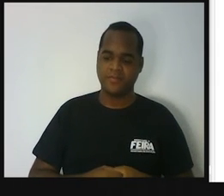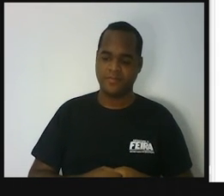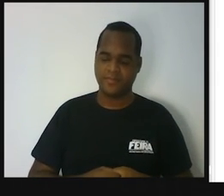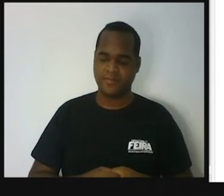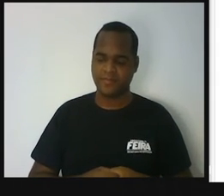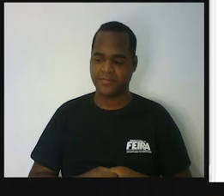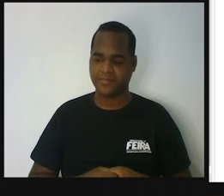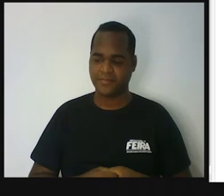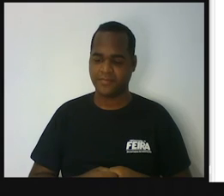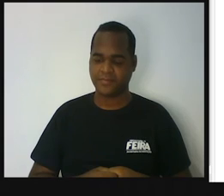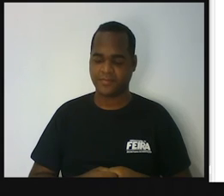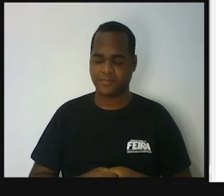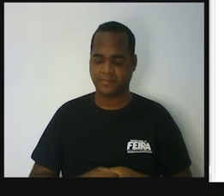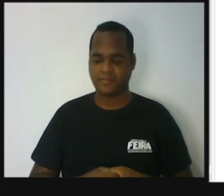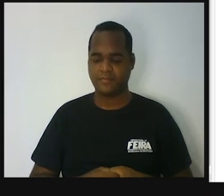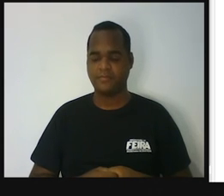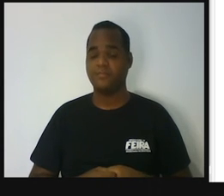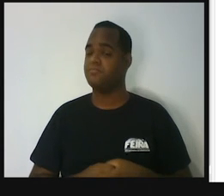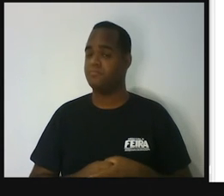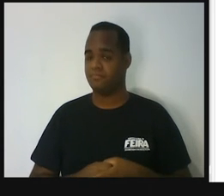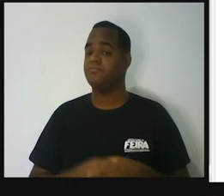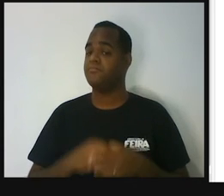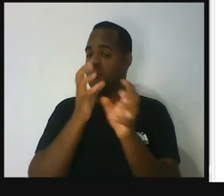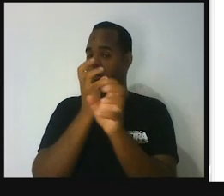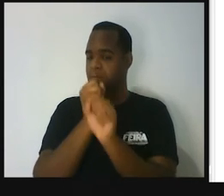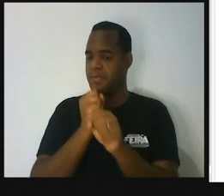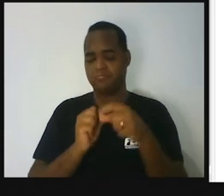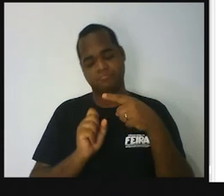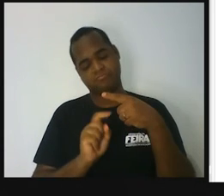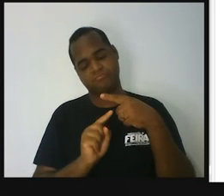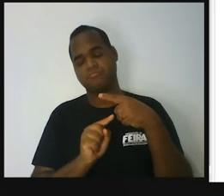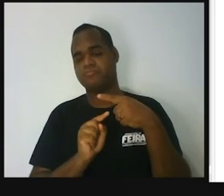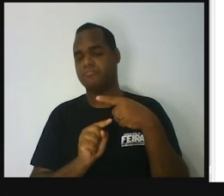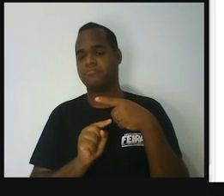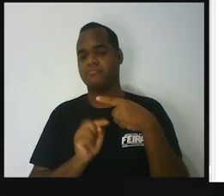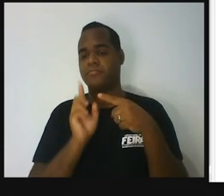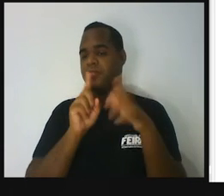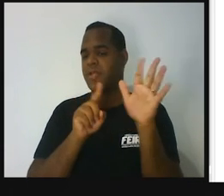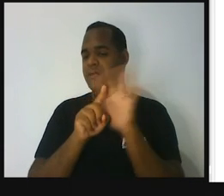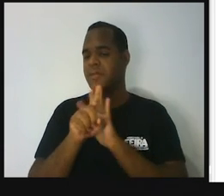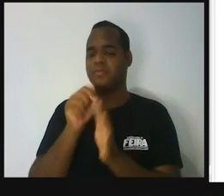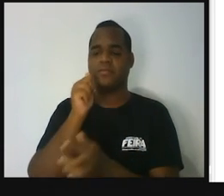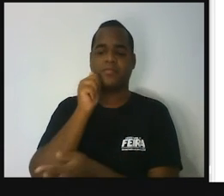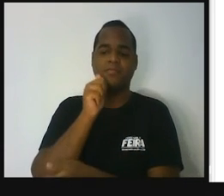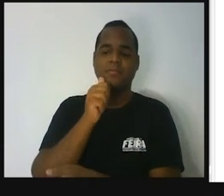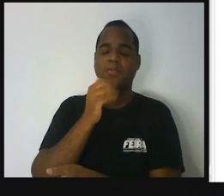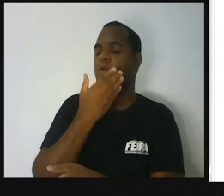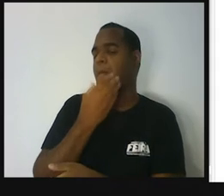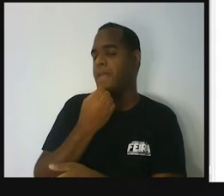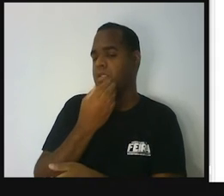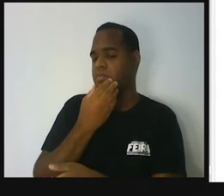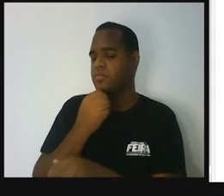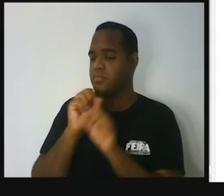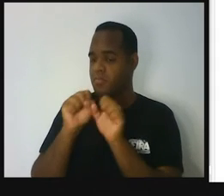Embaixo o total. E ele quer, a pergunta quer que seja menino. É uma opção.